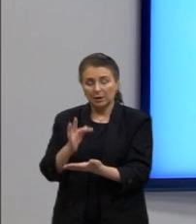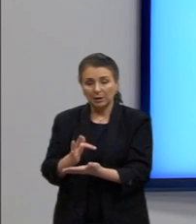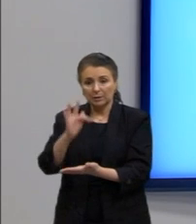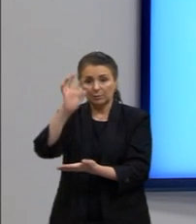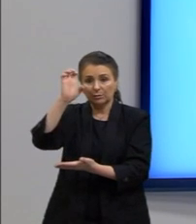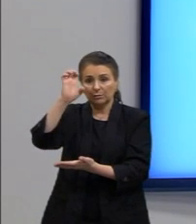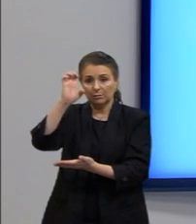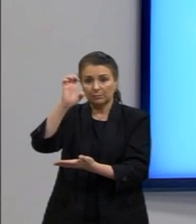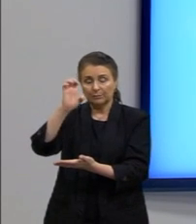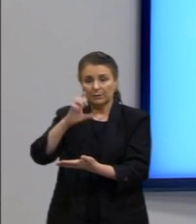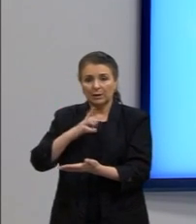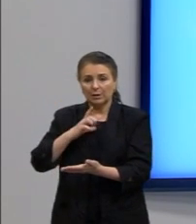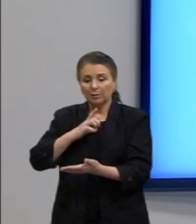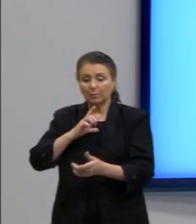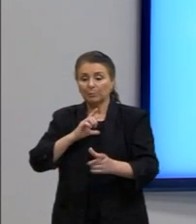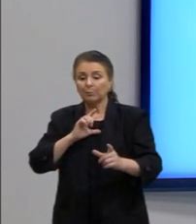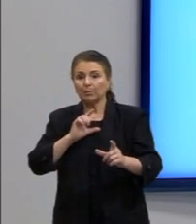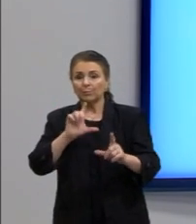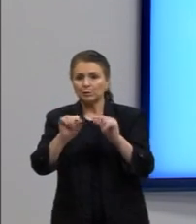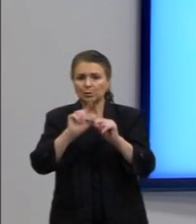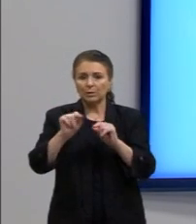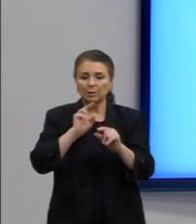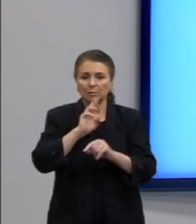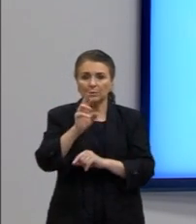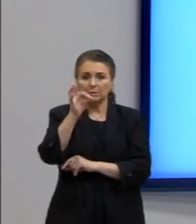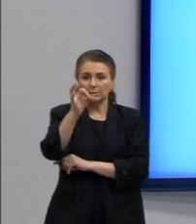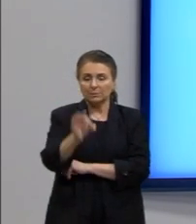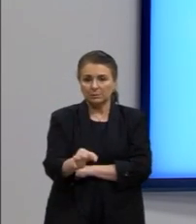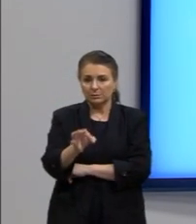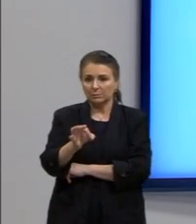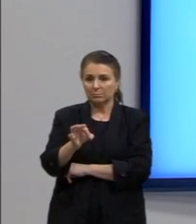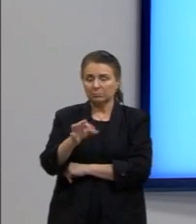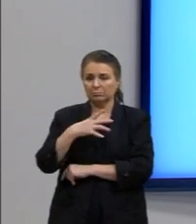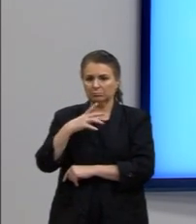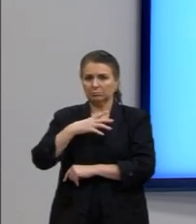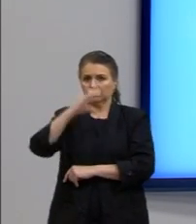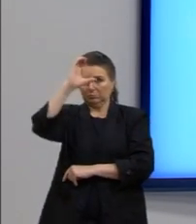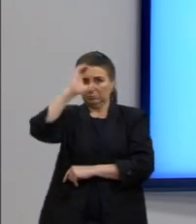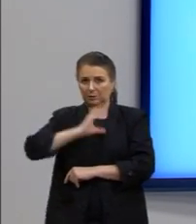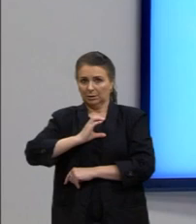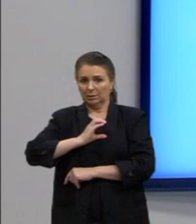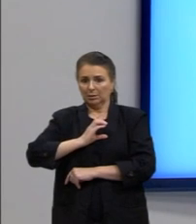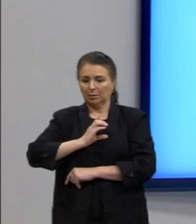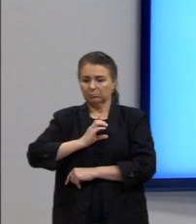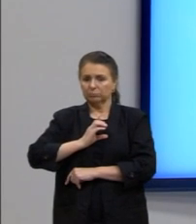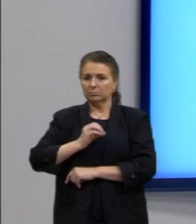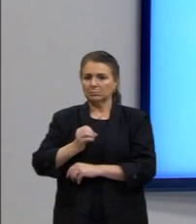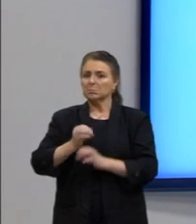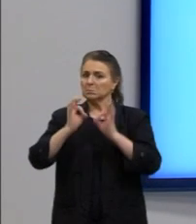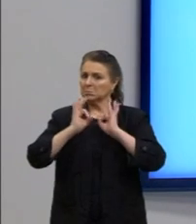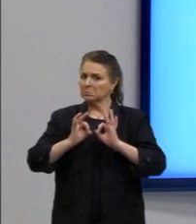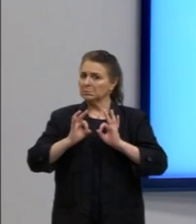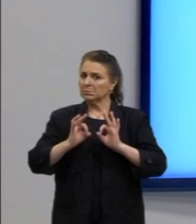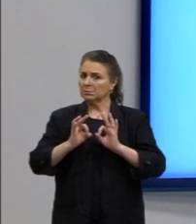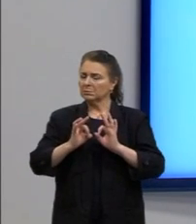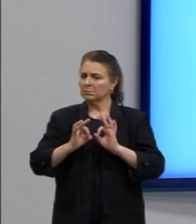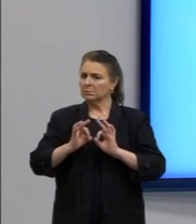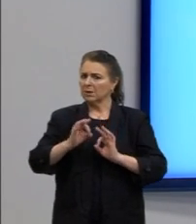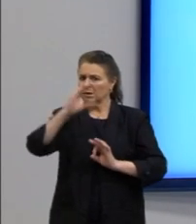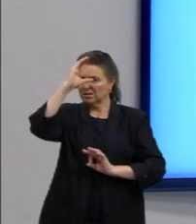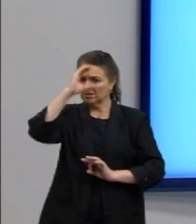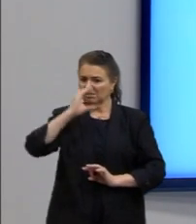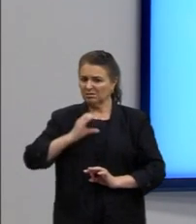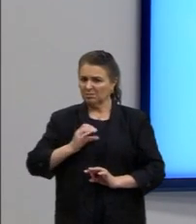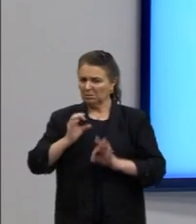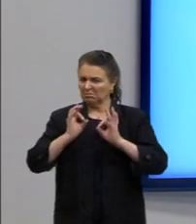alternativas. Primeiro, exercício pleno da cidadania? Não, eles não falam nada de cidadania. Então, essa aqui você já consegue